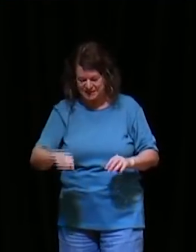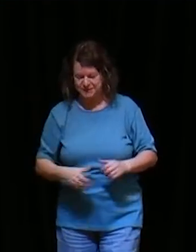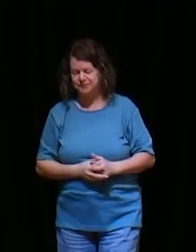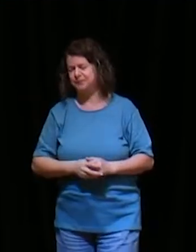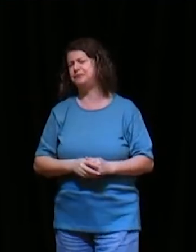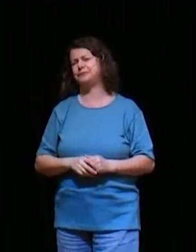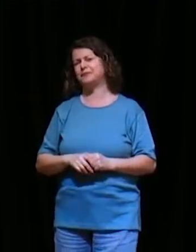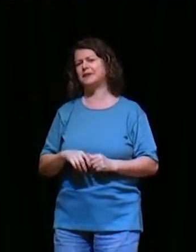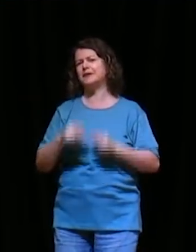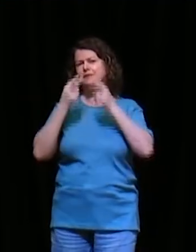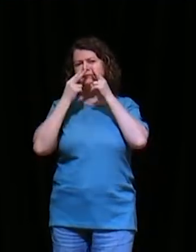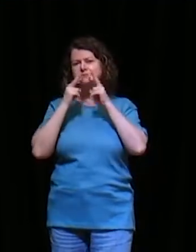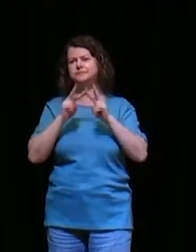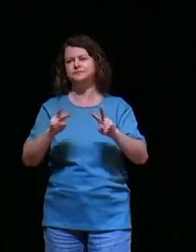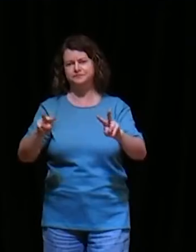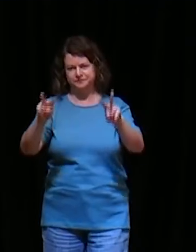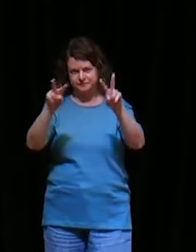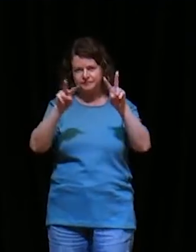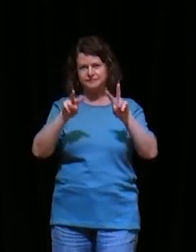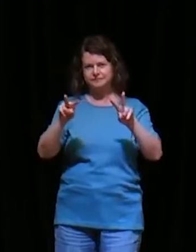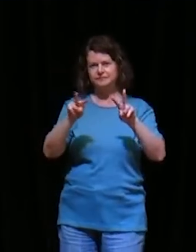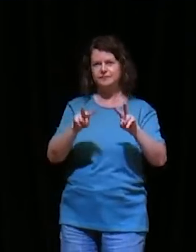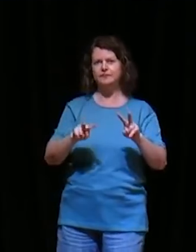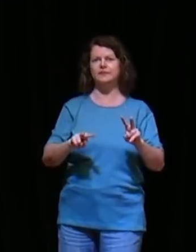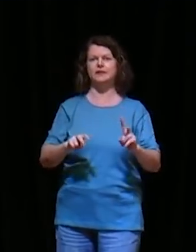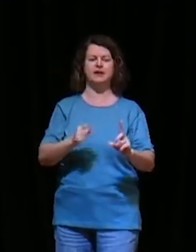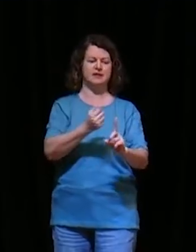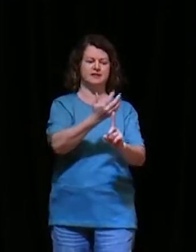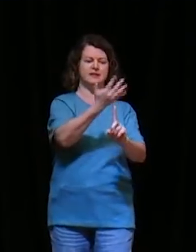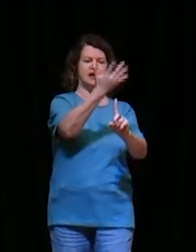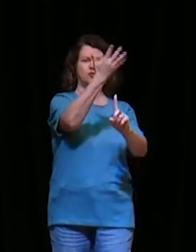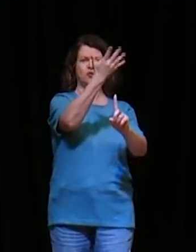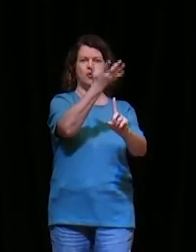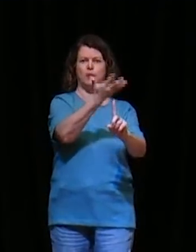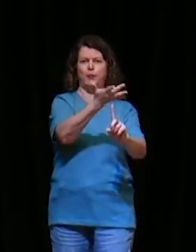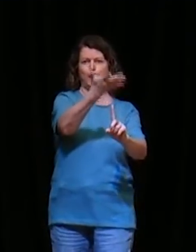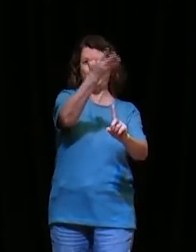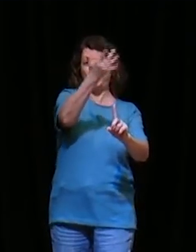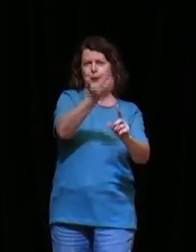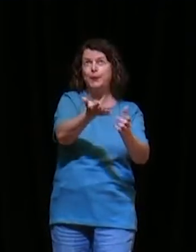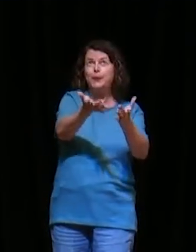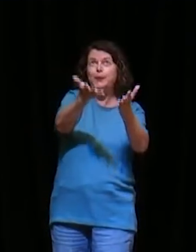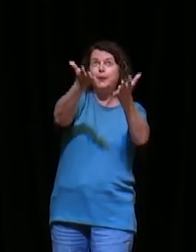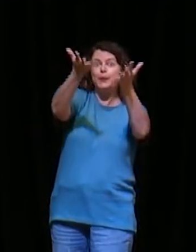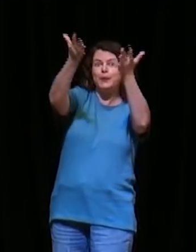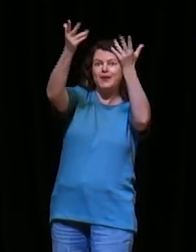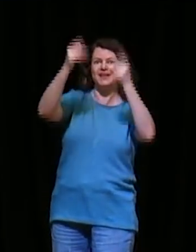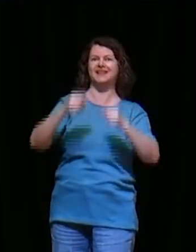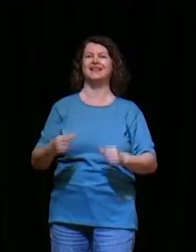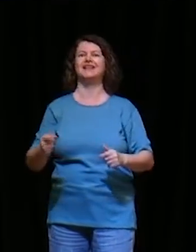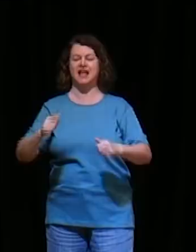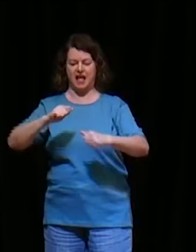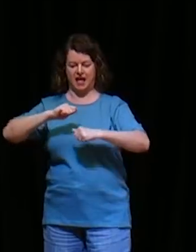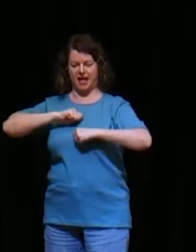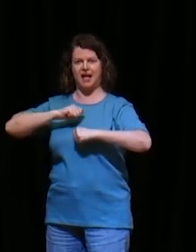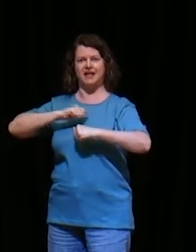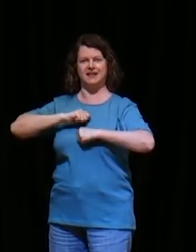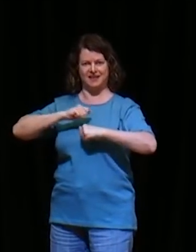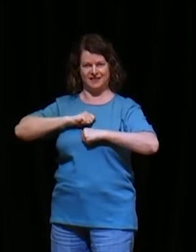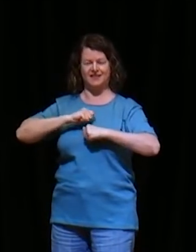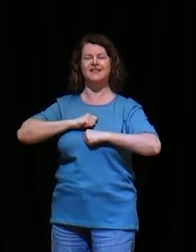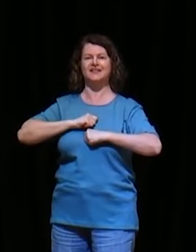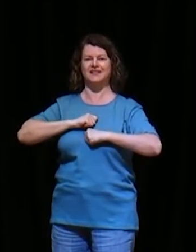nessa visão da queima, do incenso, êxodo 30, verso 7, diz assim, e arão sobre ele, queimará o incenso das